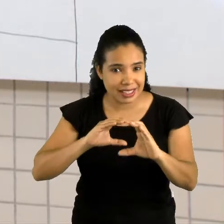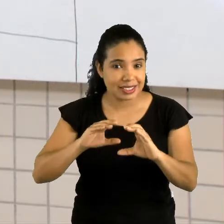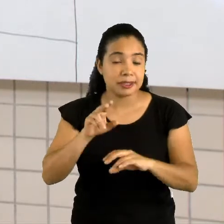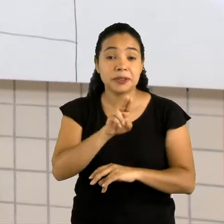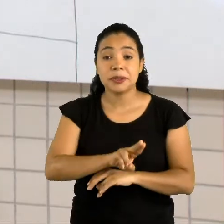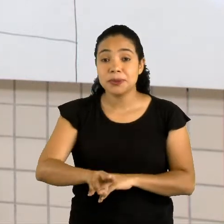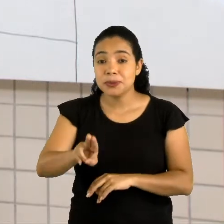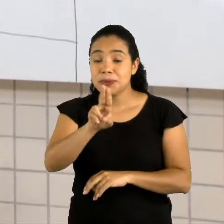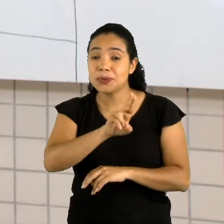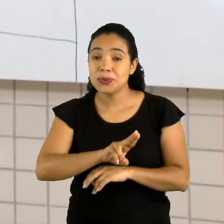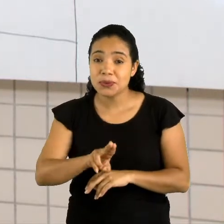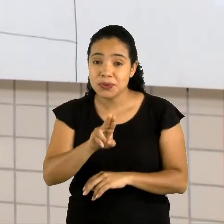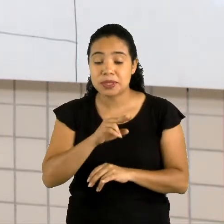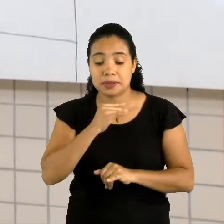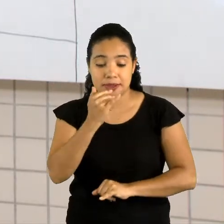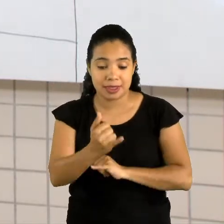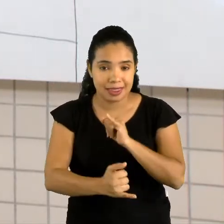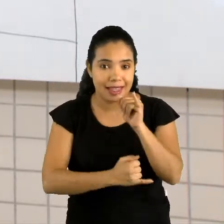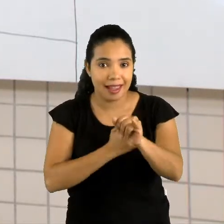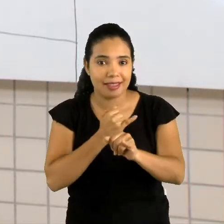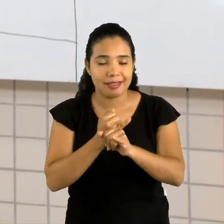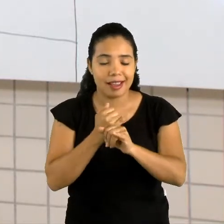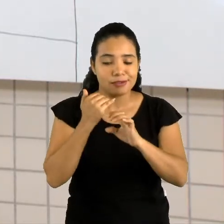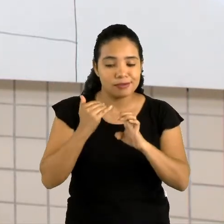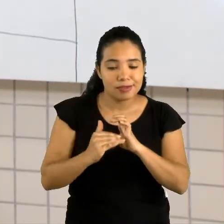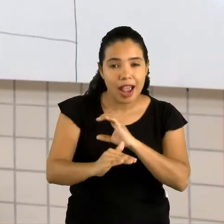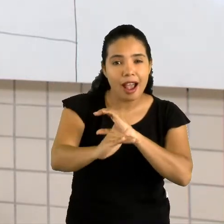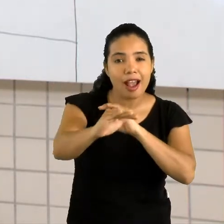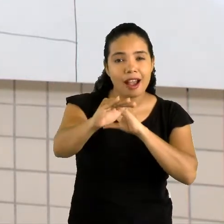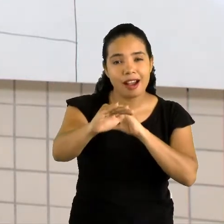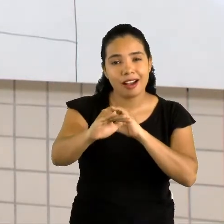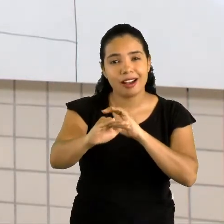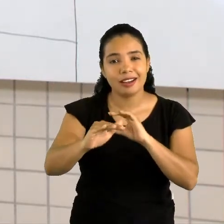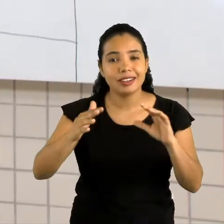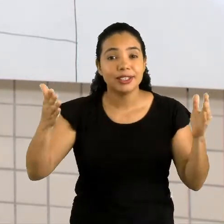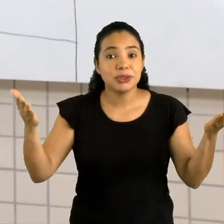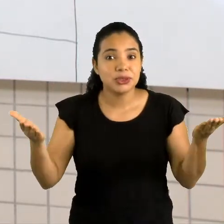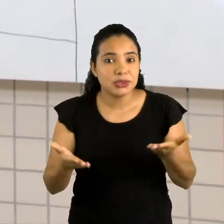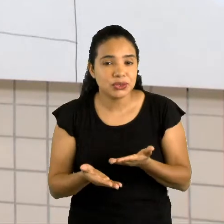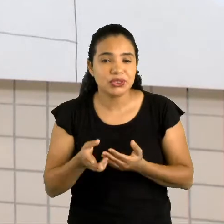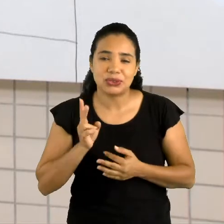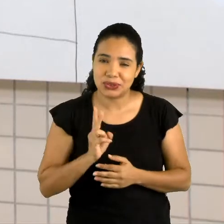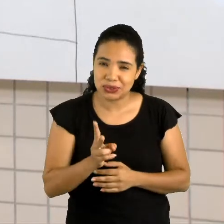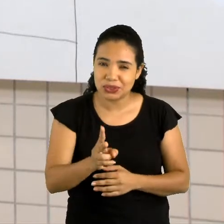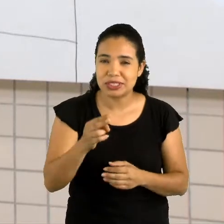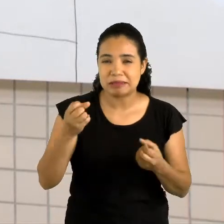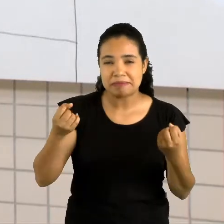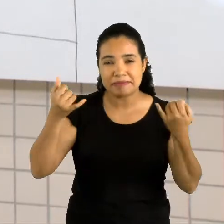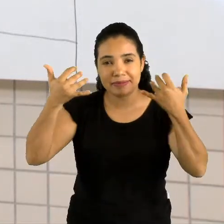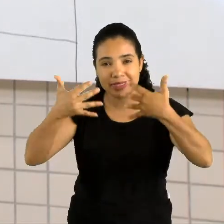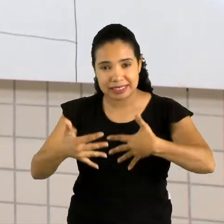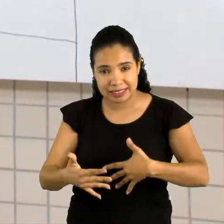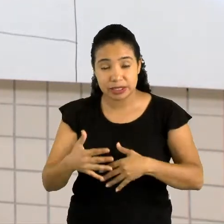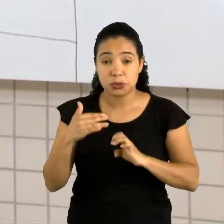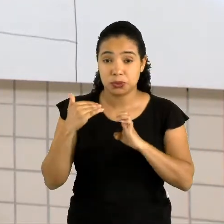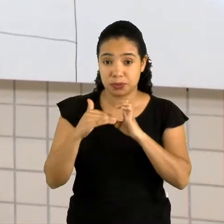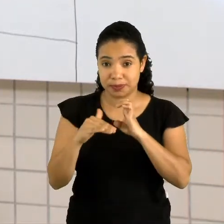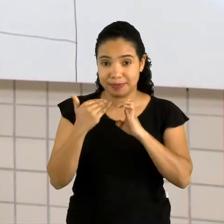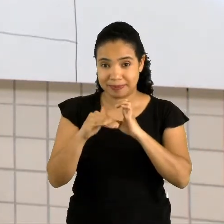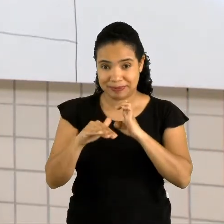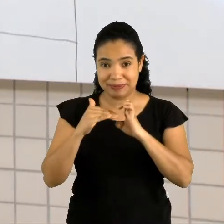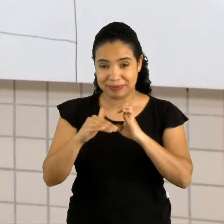a internet para poder enviar. Hoje nós vamos continuar falando sobre e-mail.